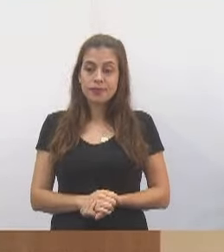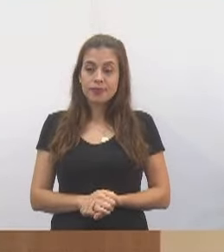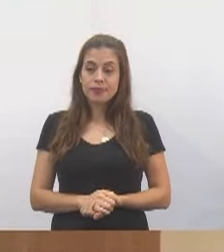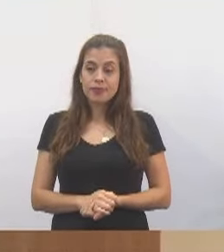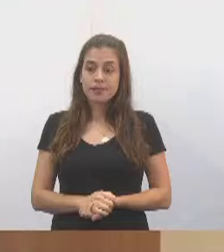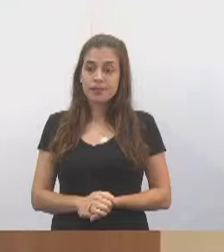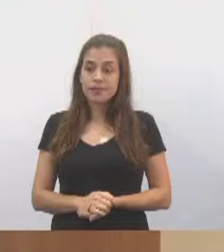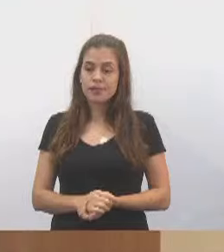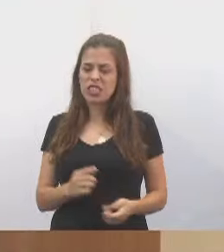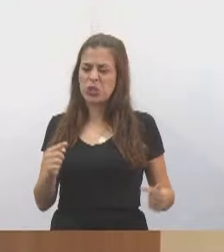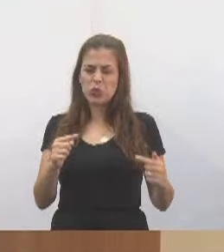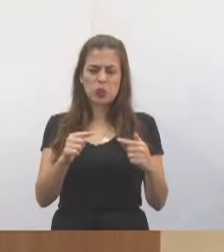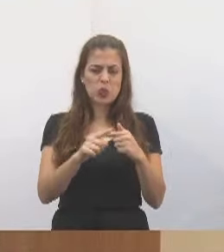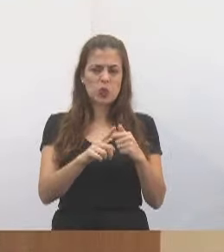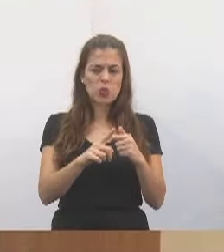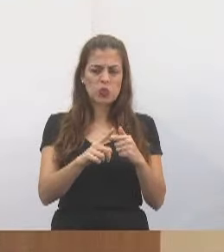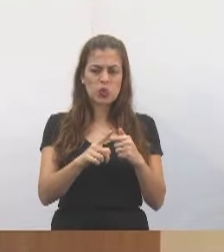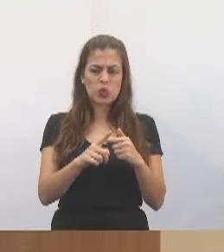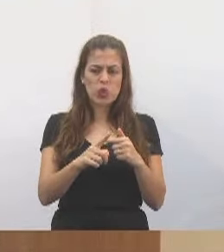inconstitucional é a cobrança,